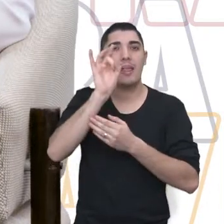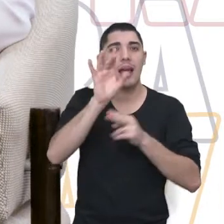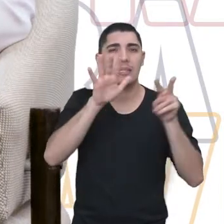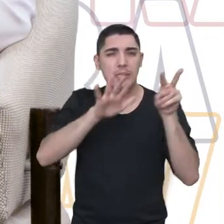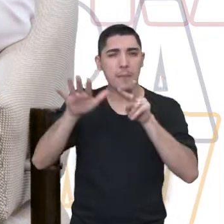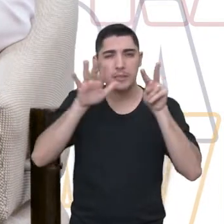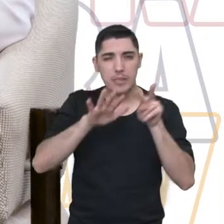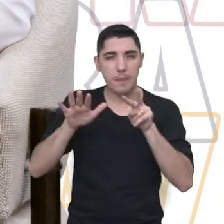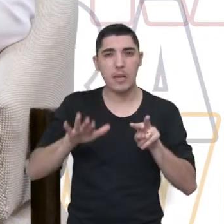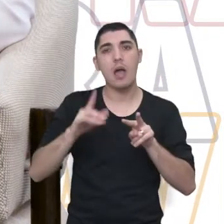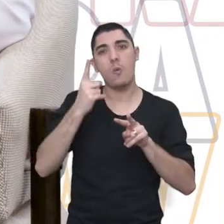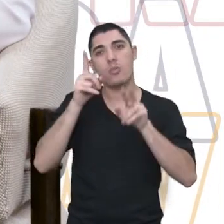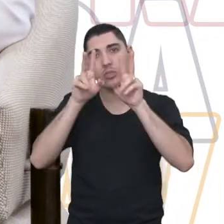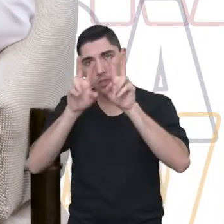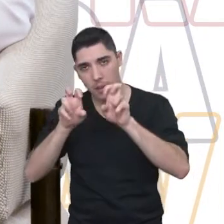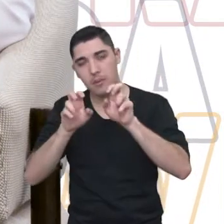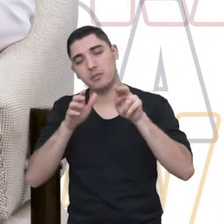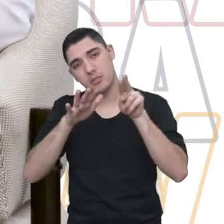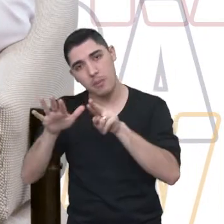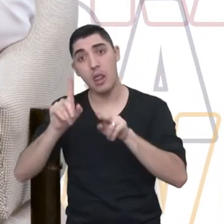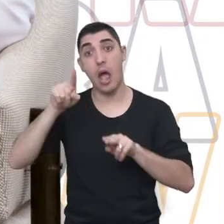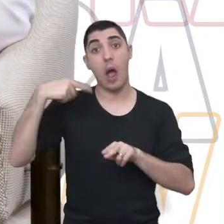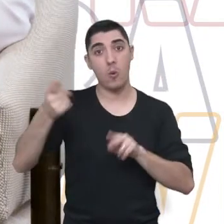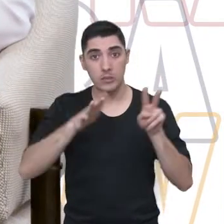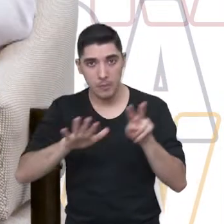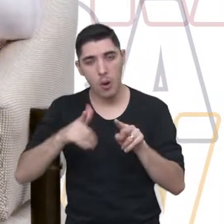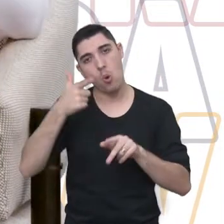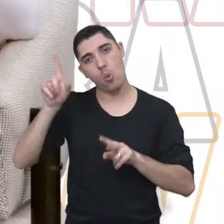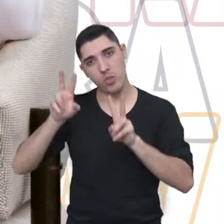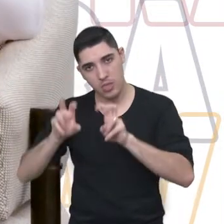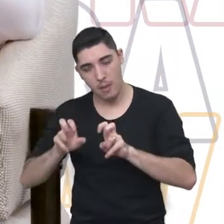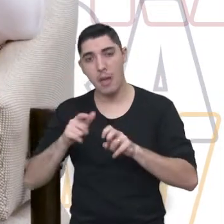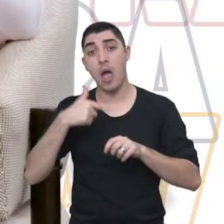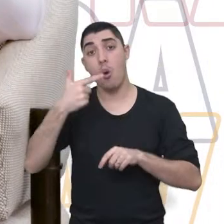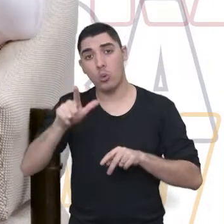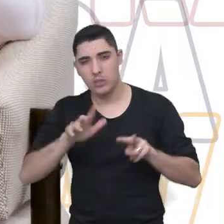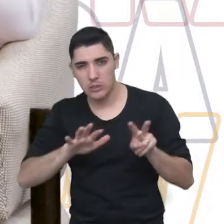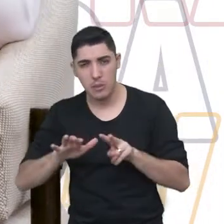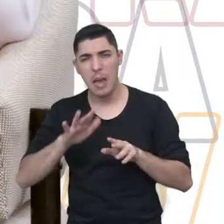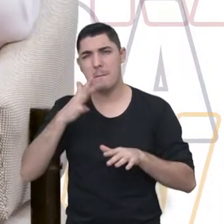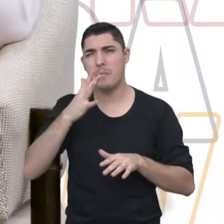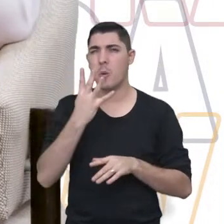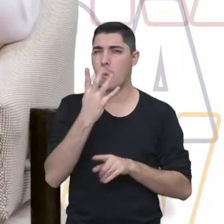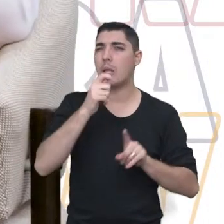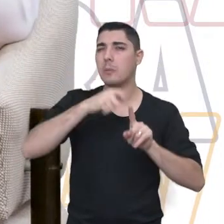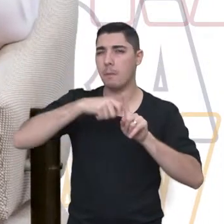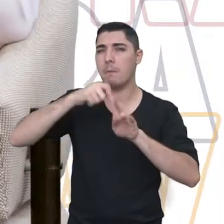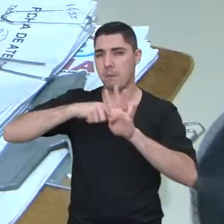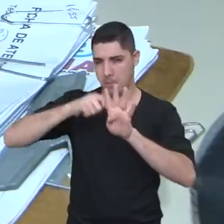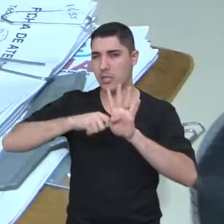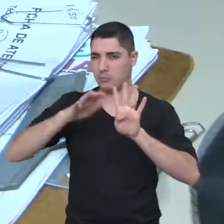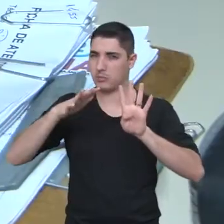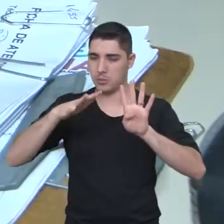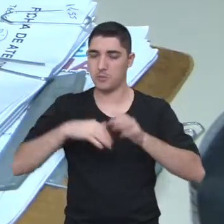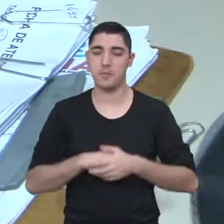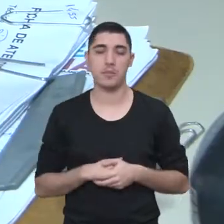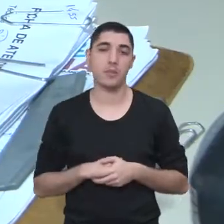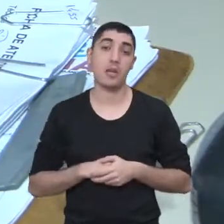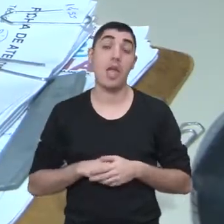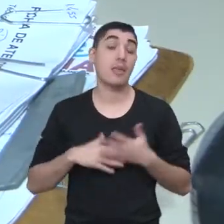semana. Então isso vai dar aproximadamente mais uns três meses. Então essas pessoas ficam com a gente mais ou menos uns quatro meses. E aí tem esse